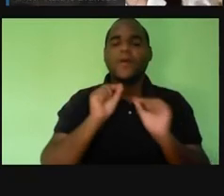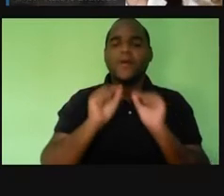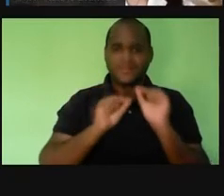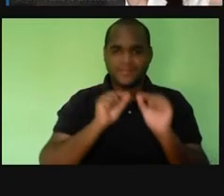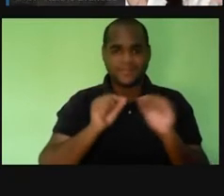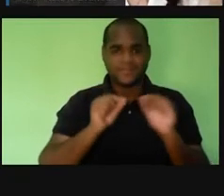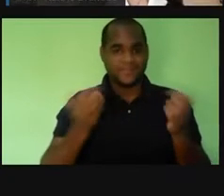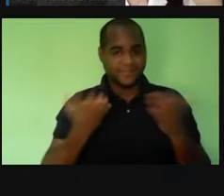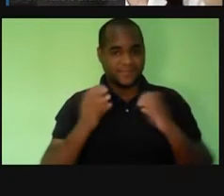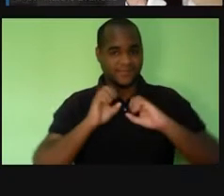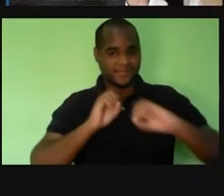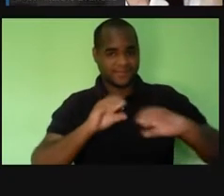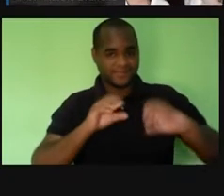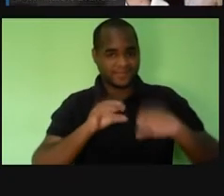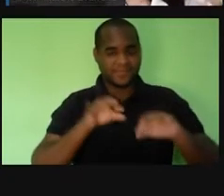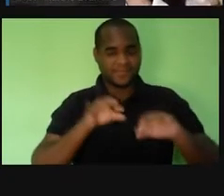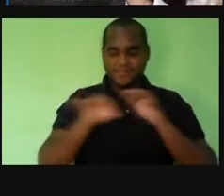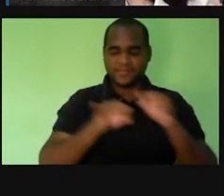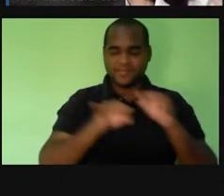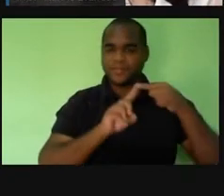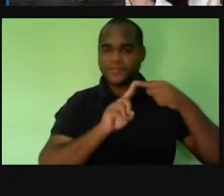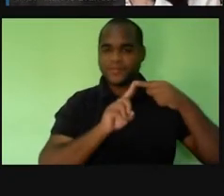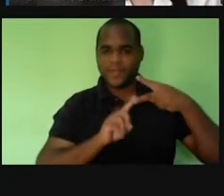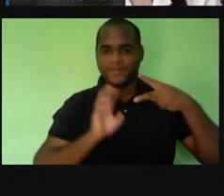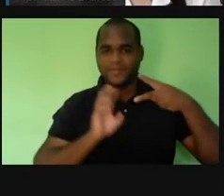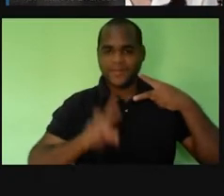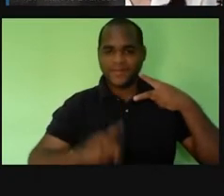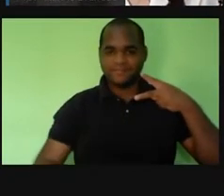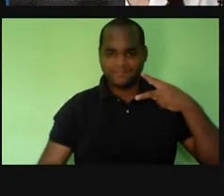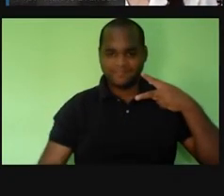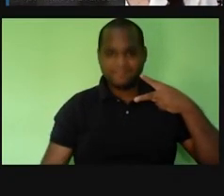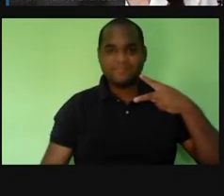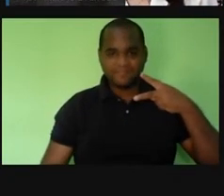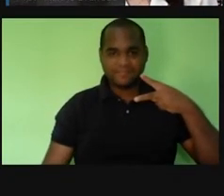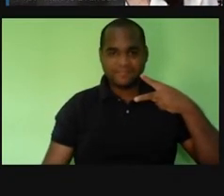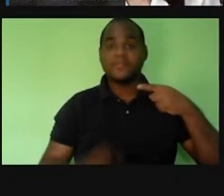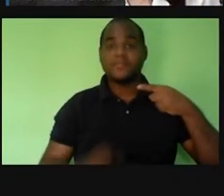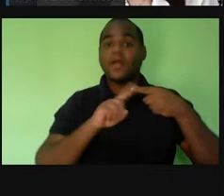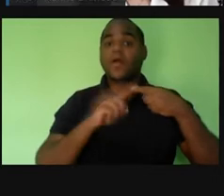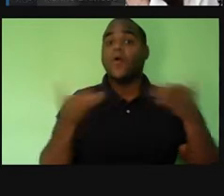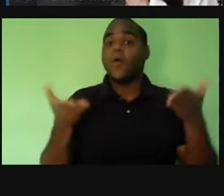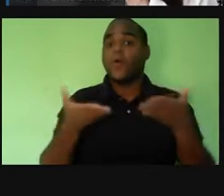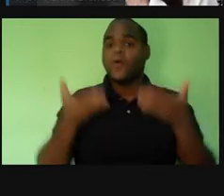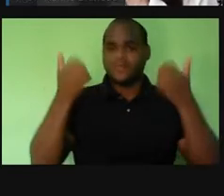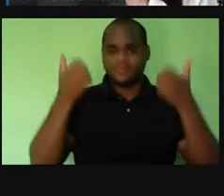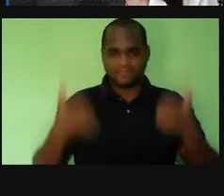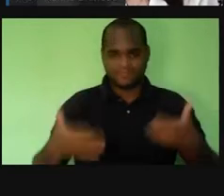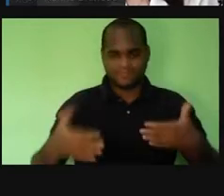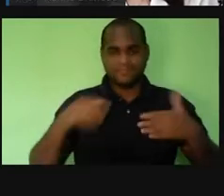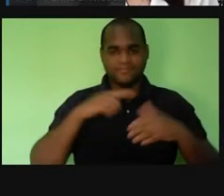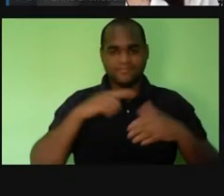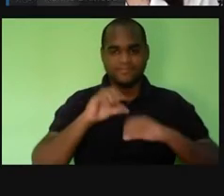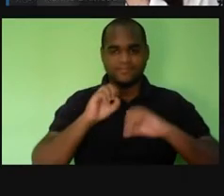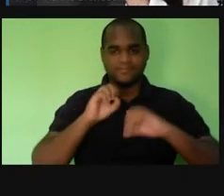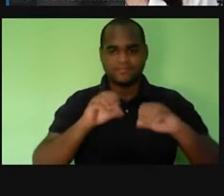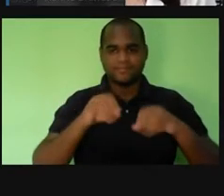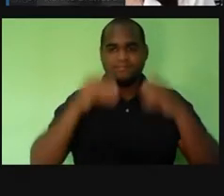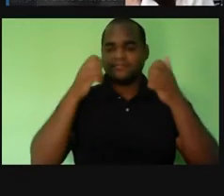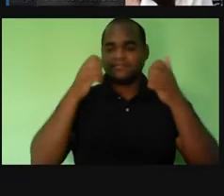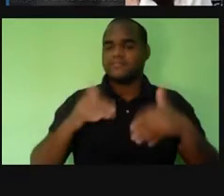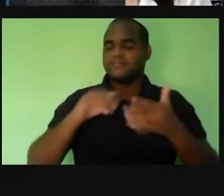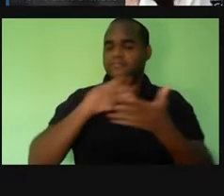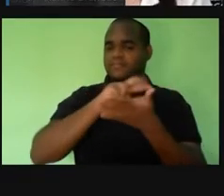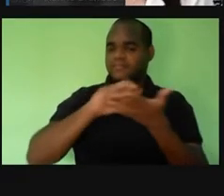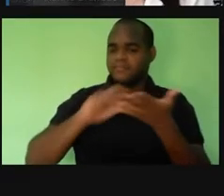nossa aula é dividida em dois momentos diferentes, tá bom? Para hoje, para a nossa aula aqui, nós iniciamos